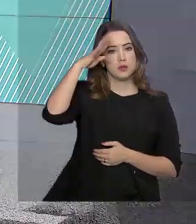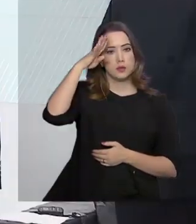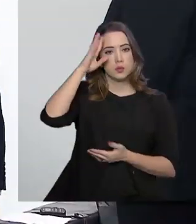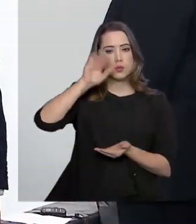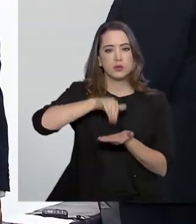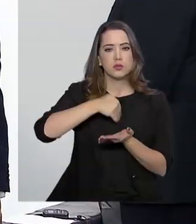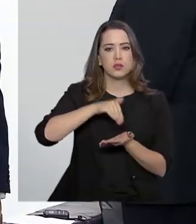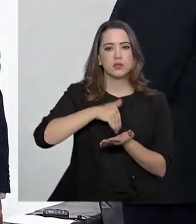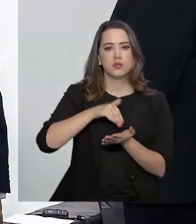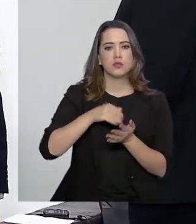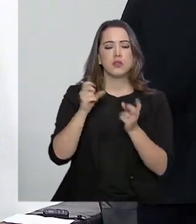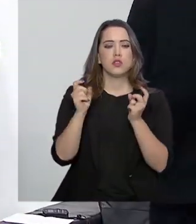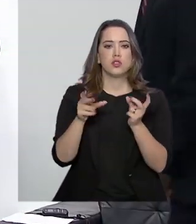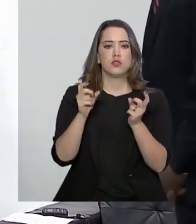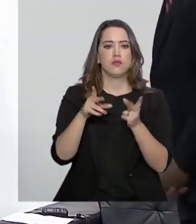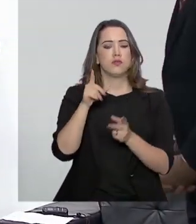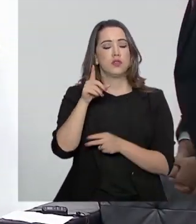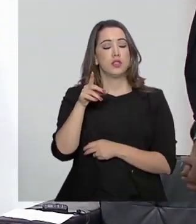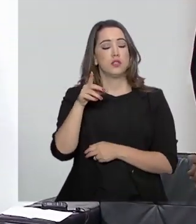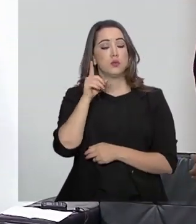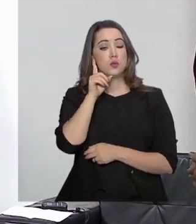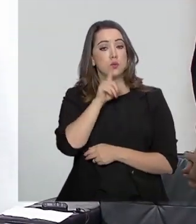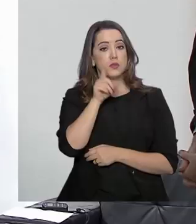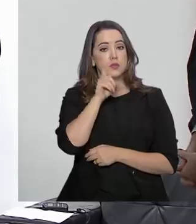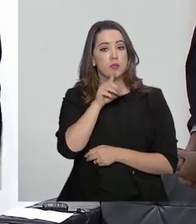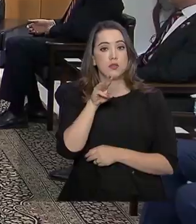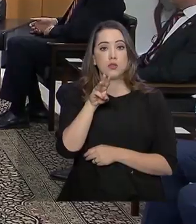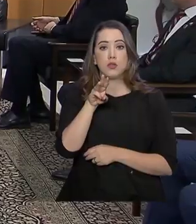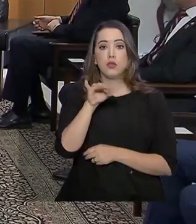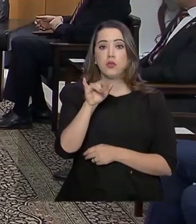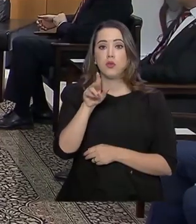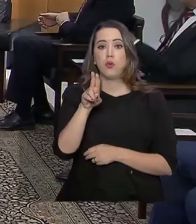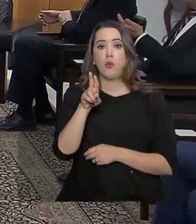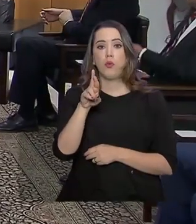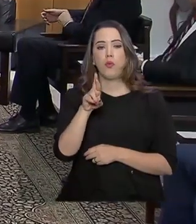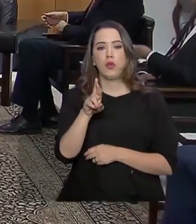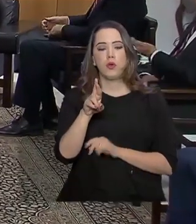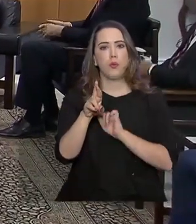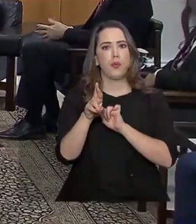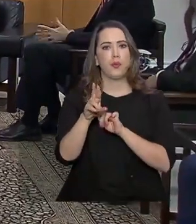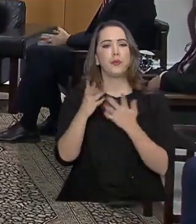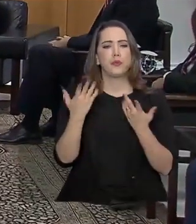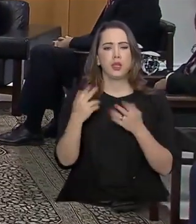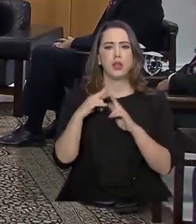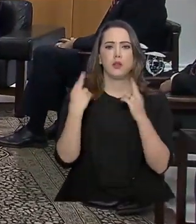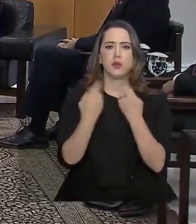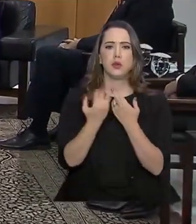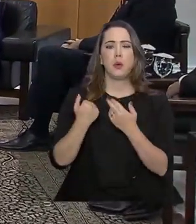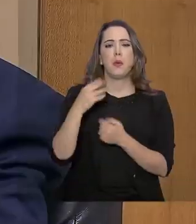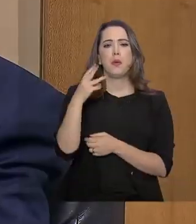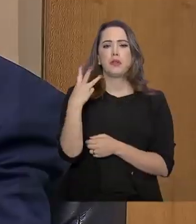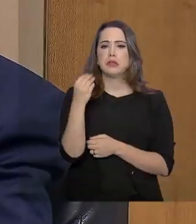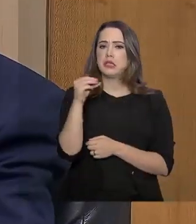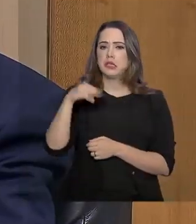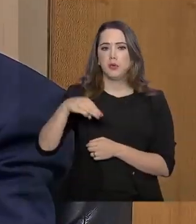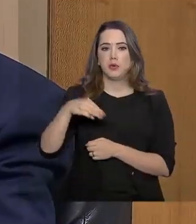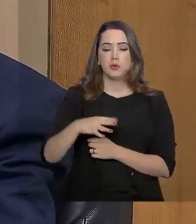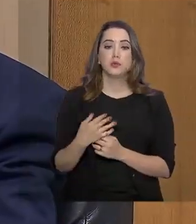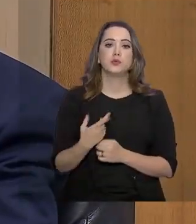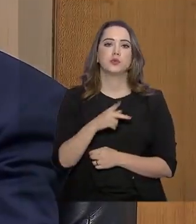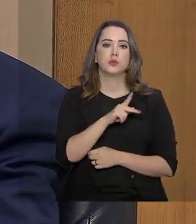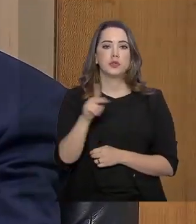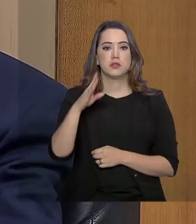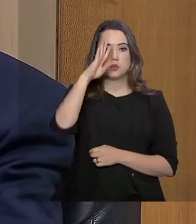-feira o secretário de comércio americano, Wilbur Roth Jr. A reunião durou pouco mais de meia hora. Segundo